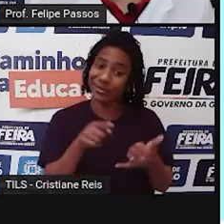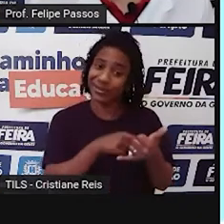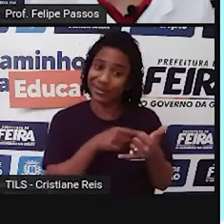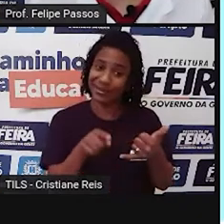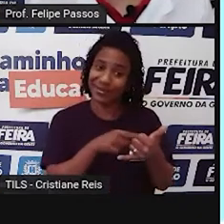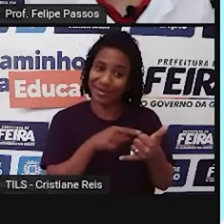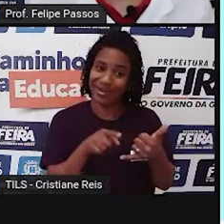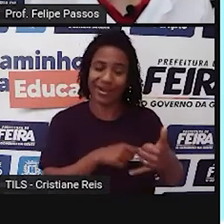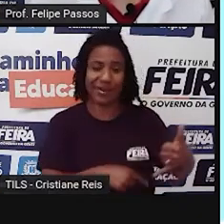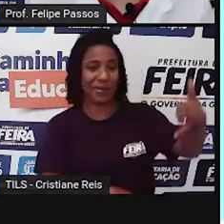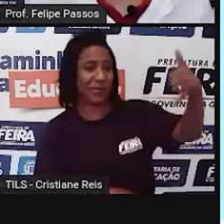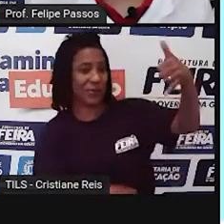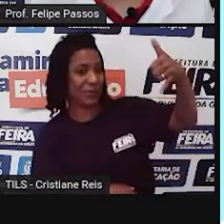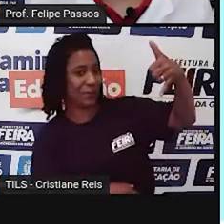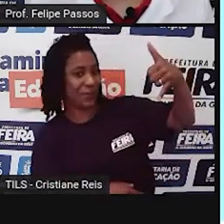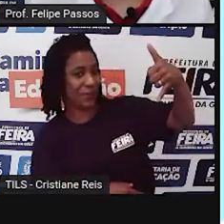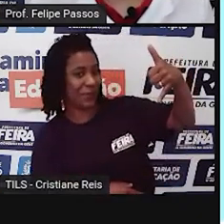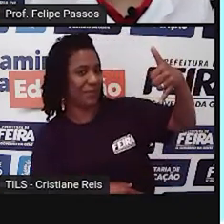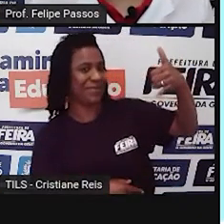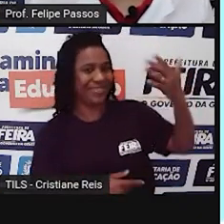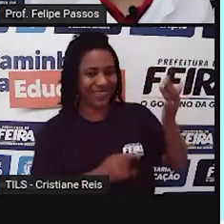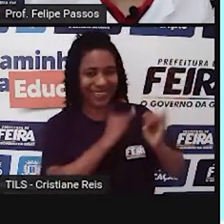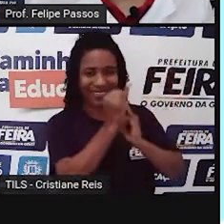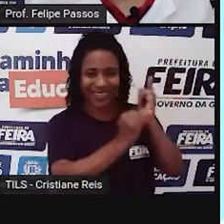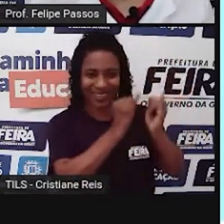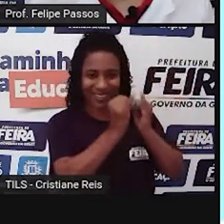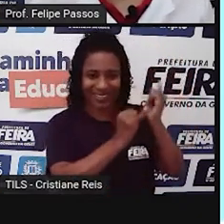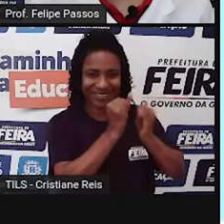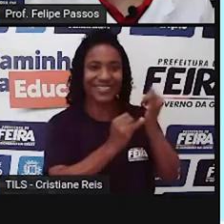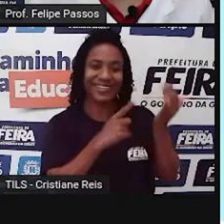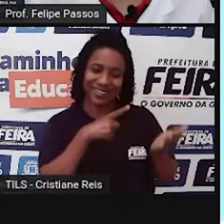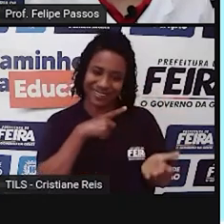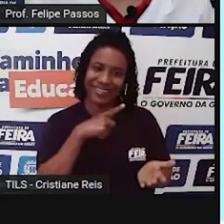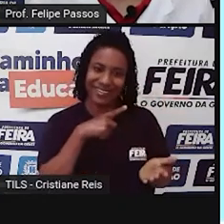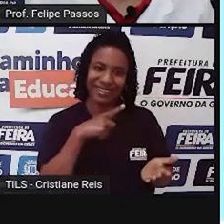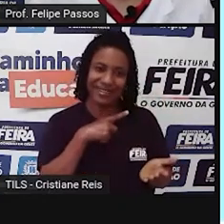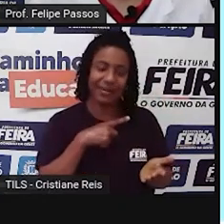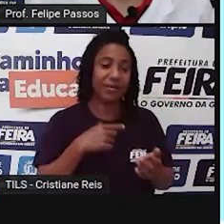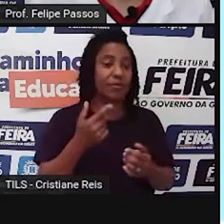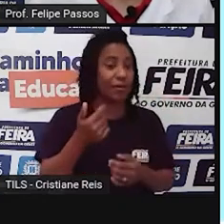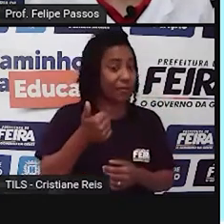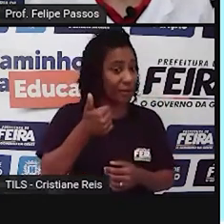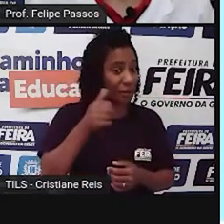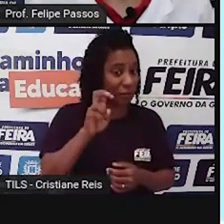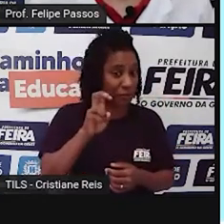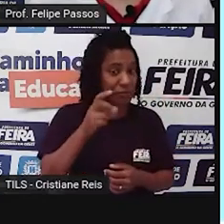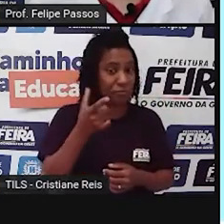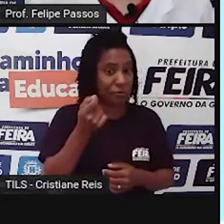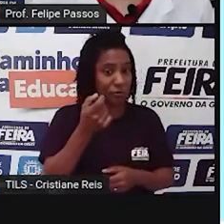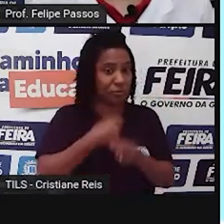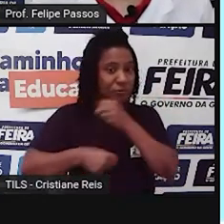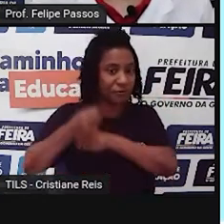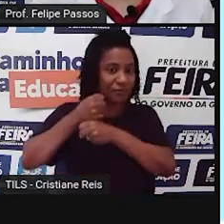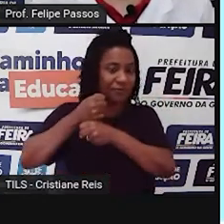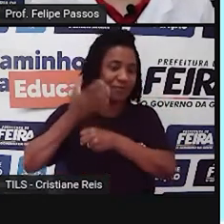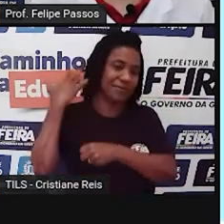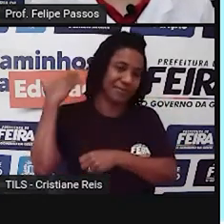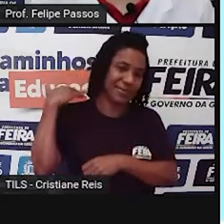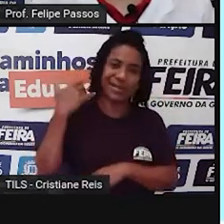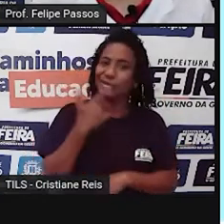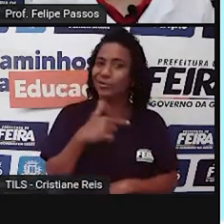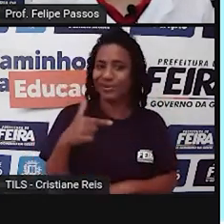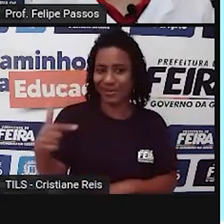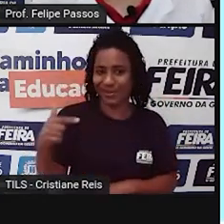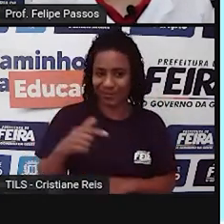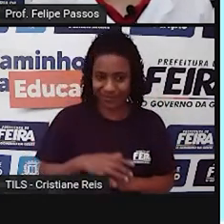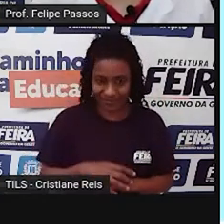que faz tudo isso. Antigamente não tinha. Antigamente, quê? 15, 20 anos atrás, tá? Não muito tempo não. Então, assim, o